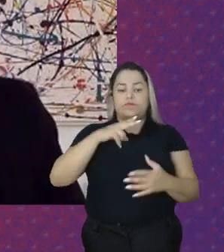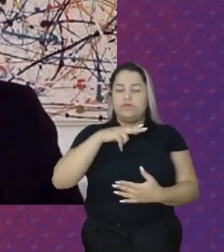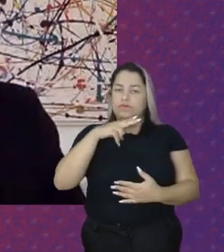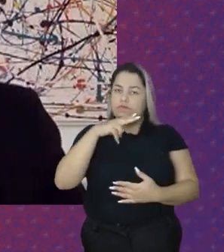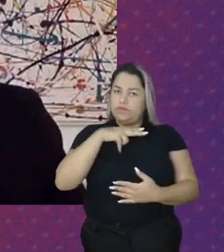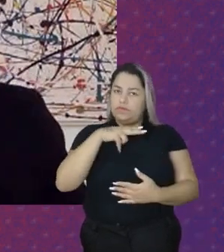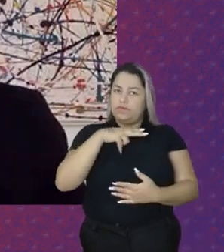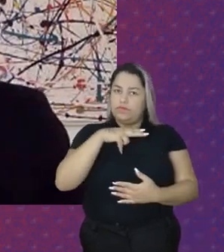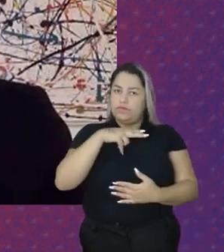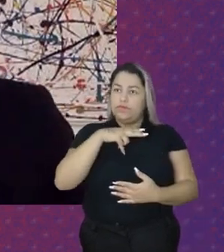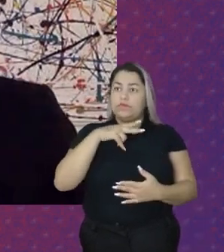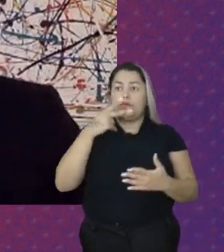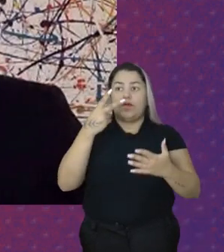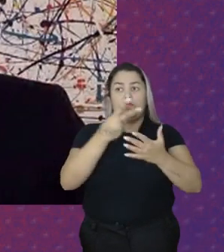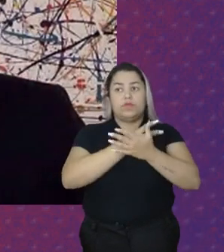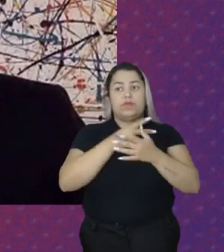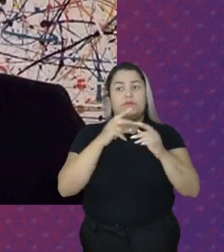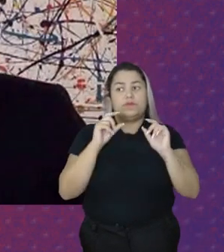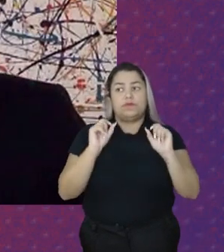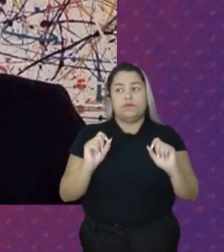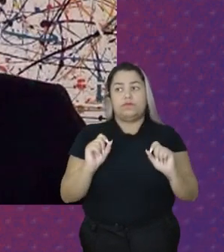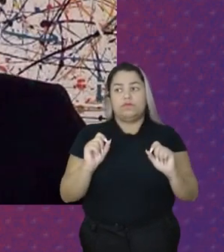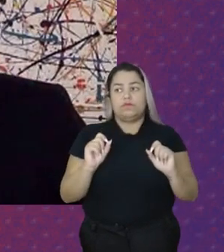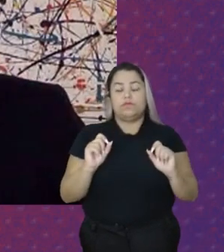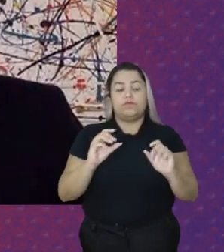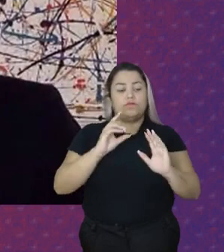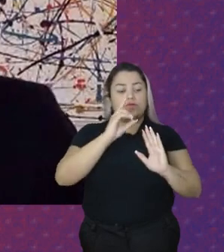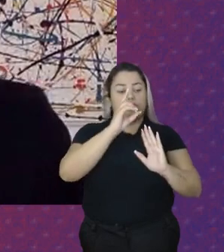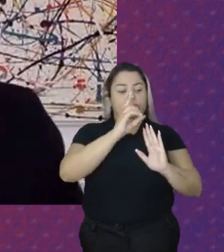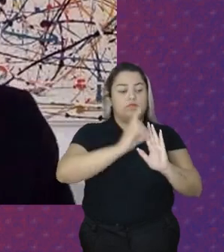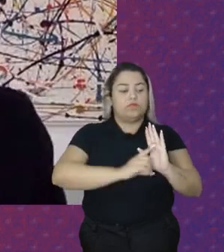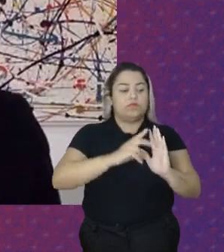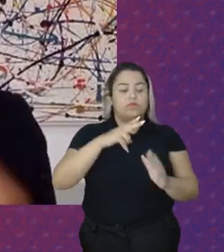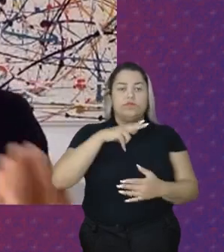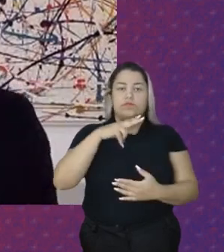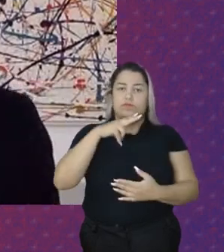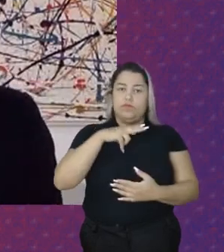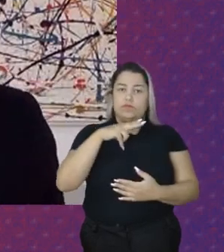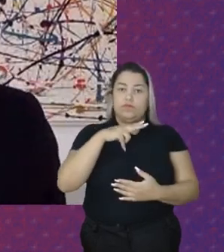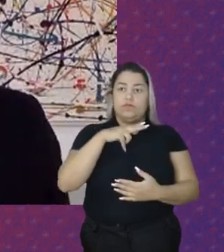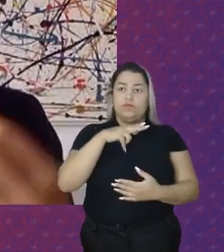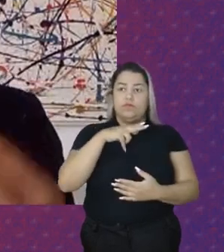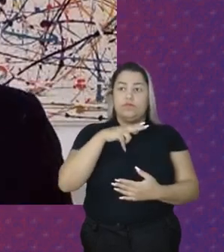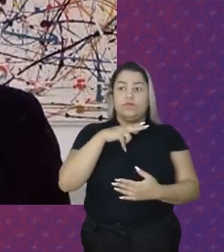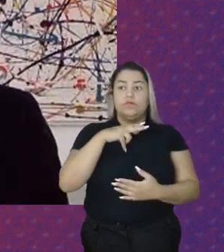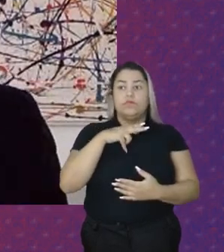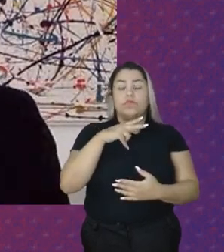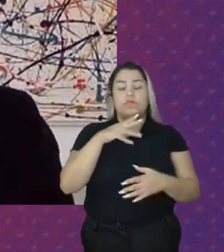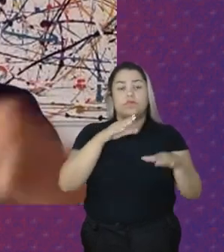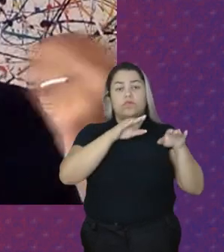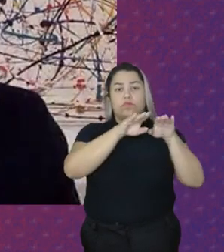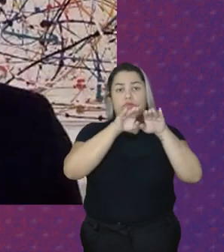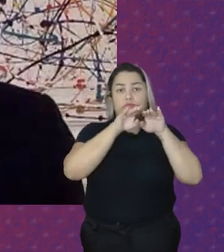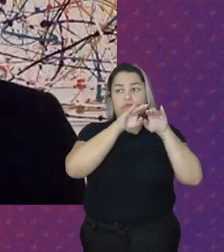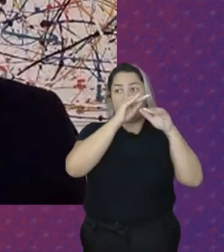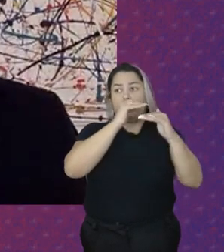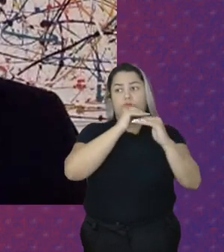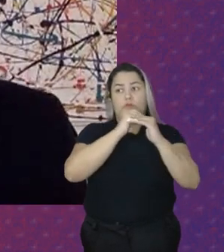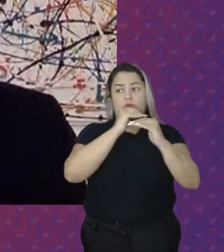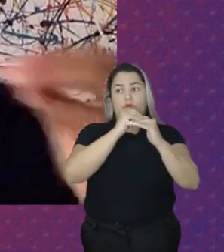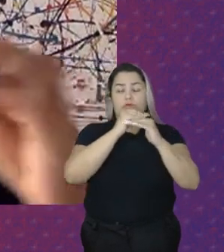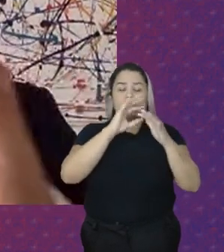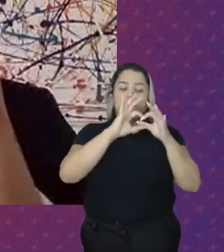Ocorre Que as relações De direito Privado Pressupõem A igualdade E a